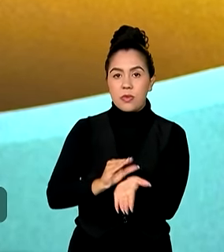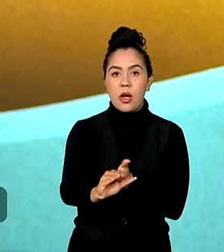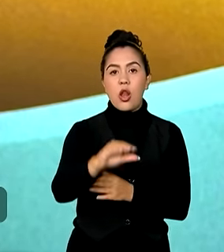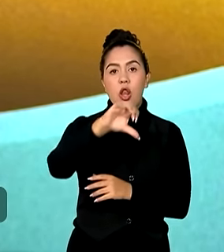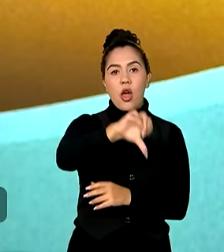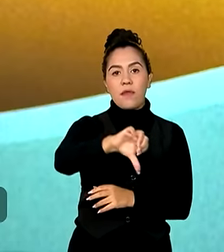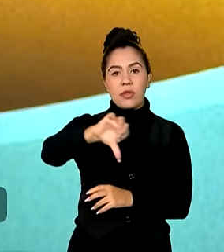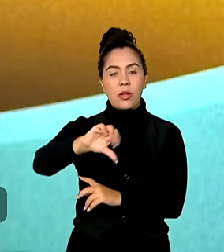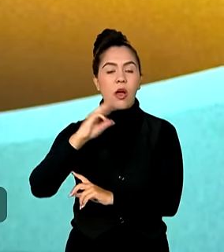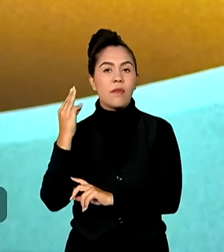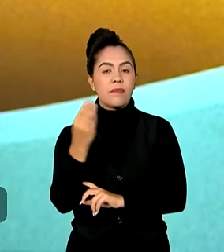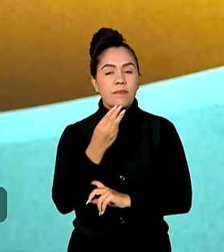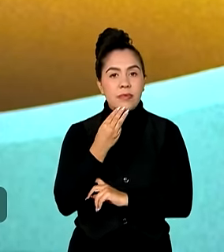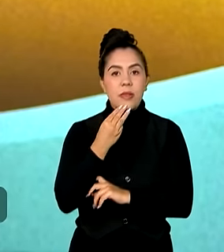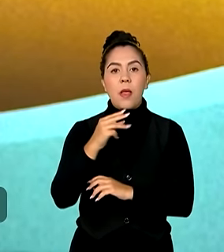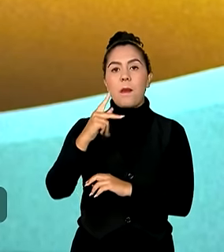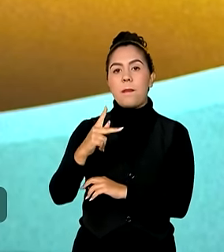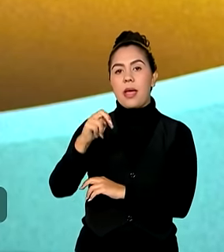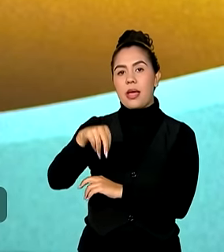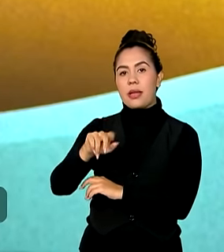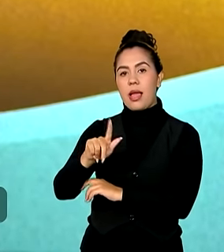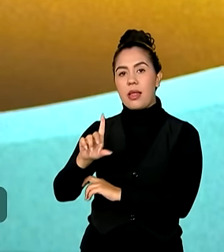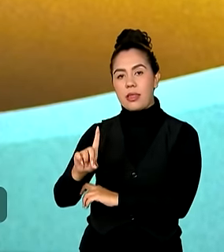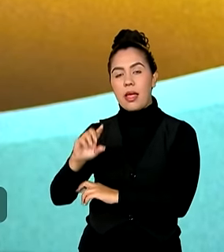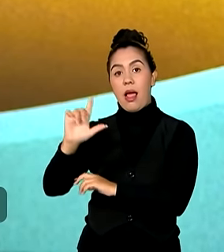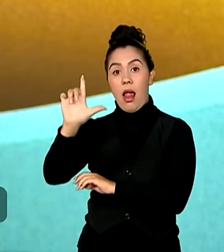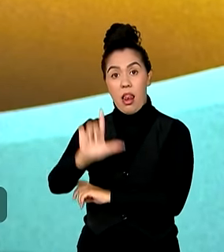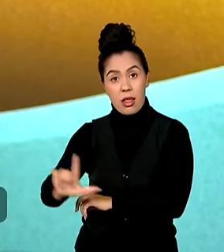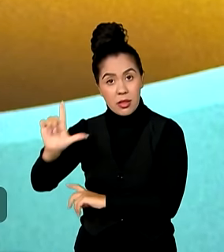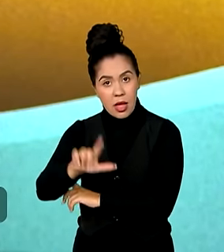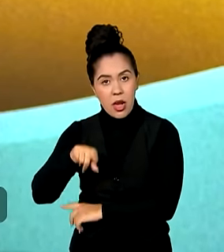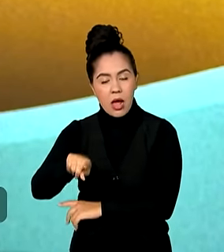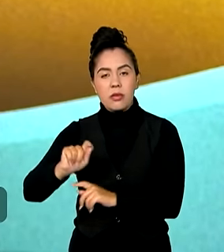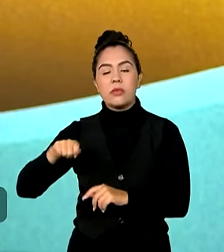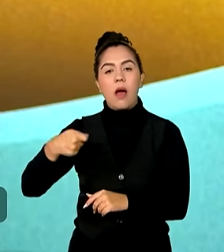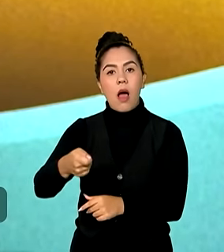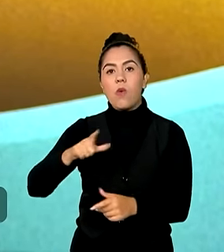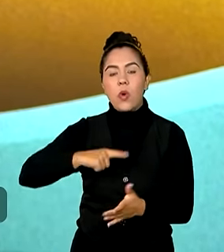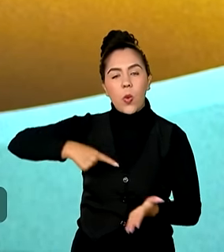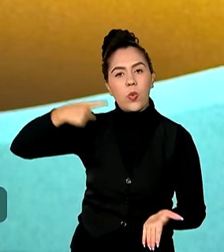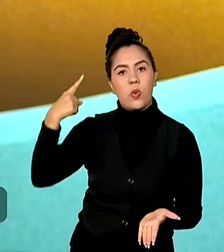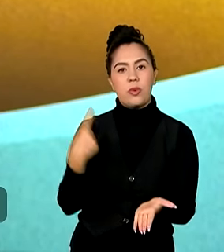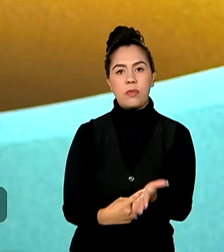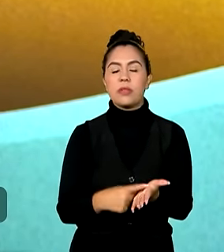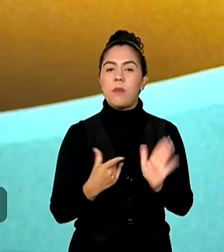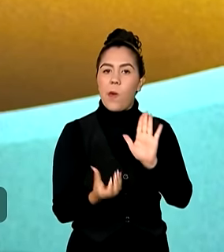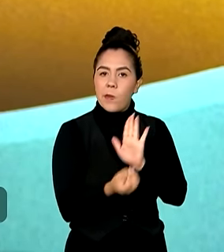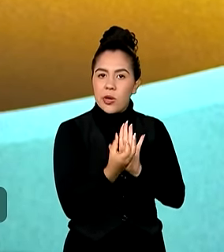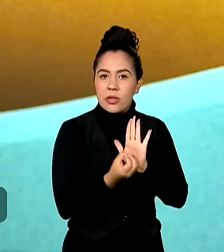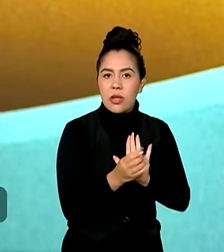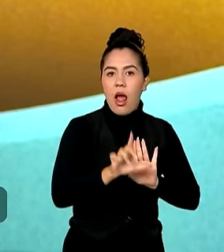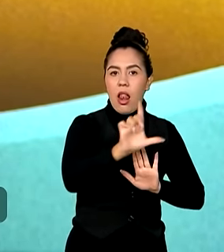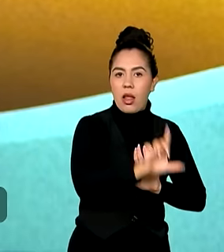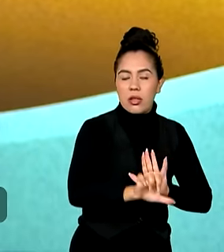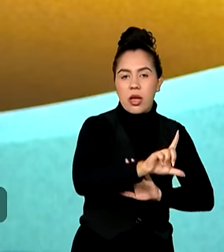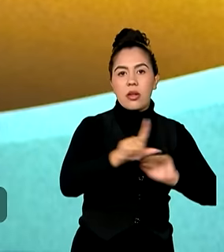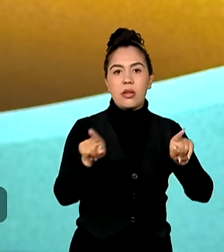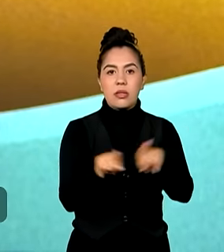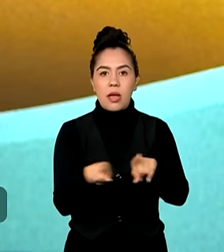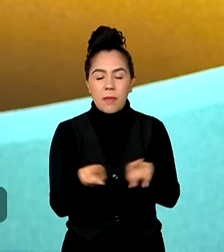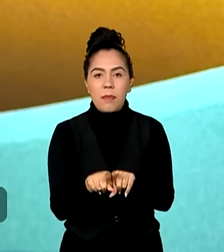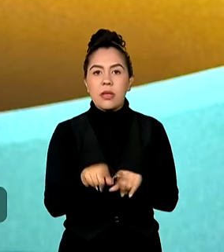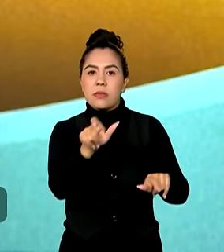para o PNLD literário, reforçando o nosso compromisso com a produção literária e a formação de novos leitores